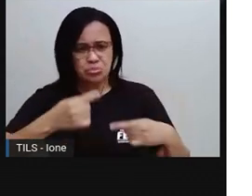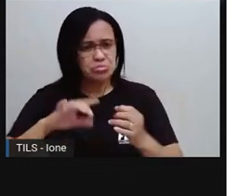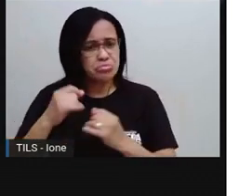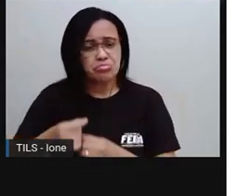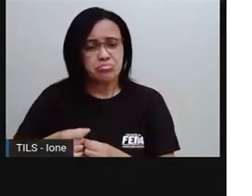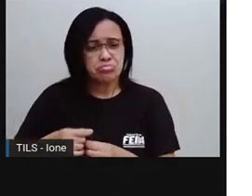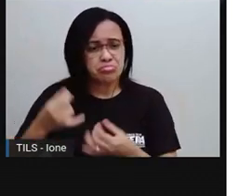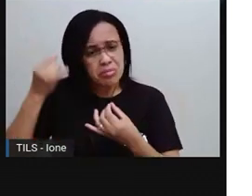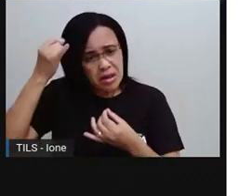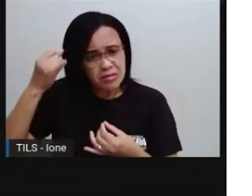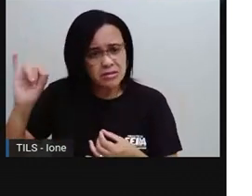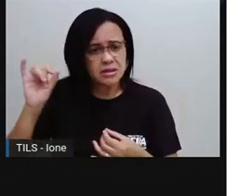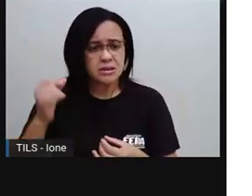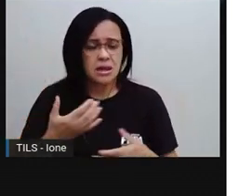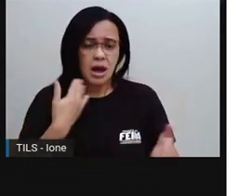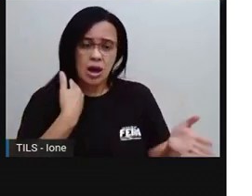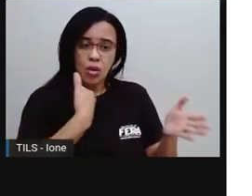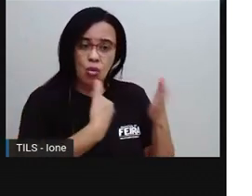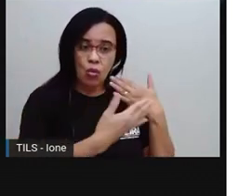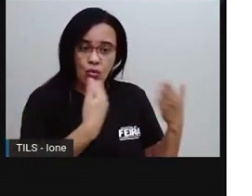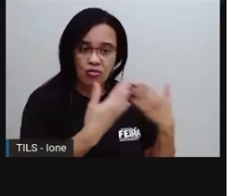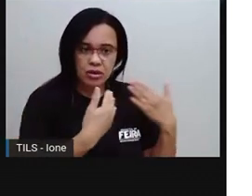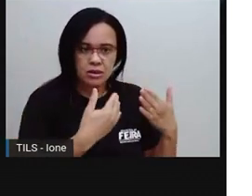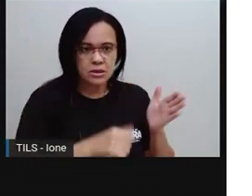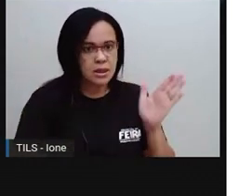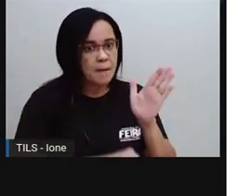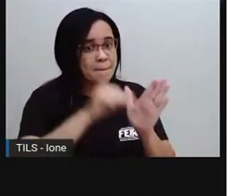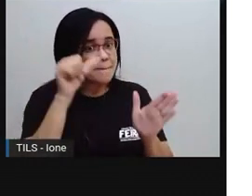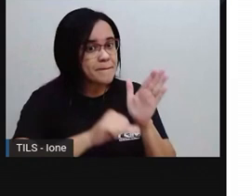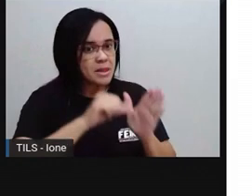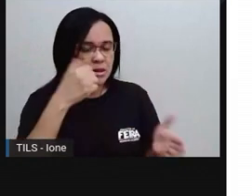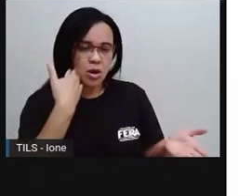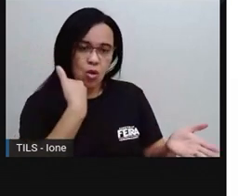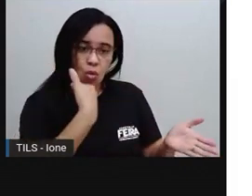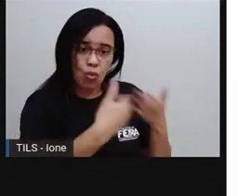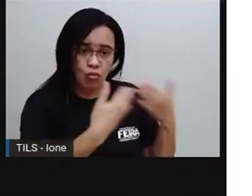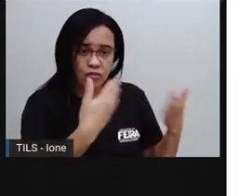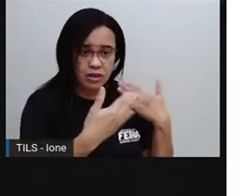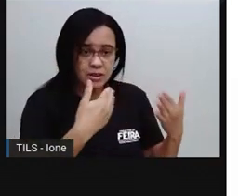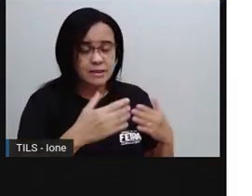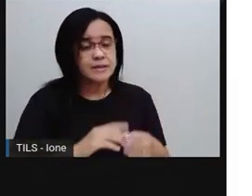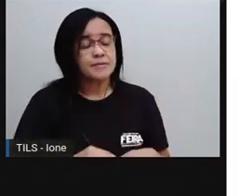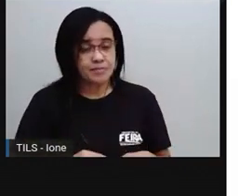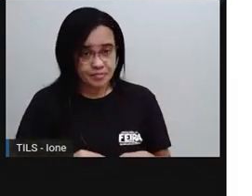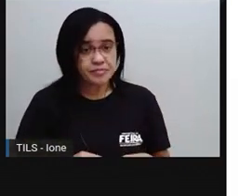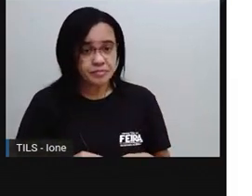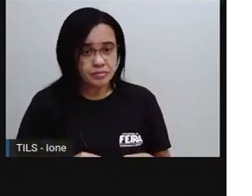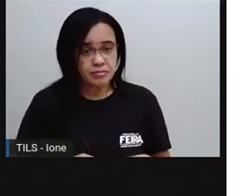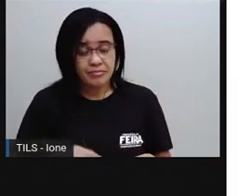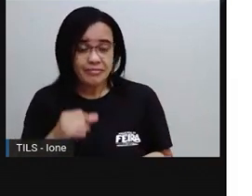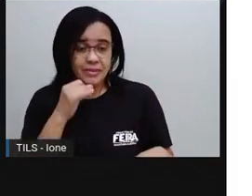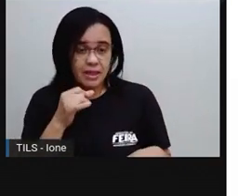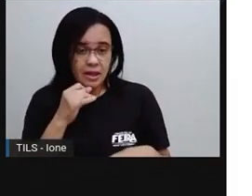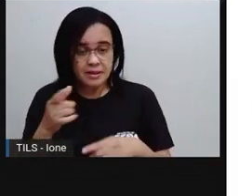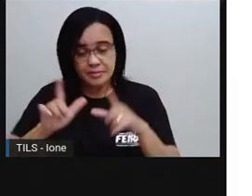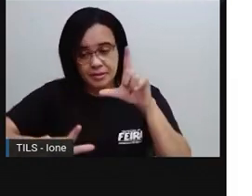A conversa é o primeiro passo. Começar, ó, eu queria assistir o desenho agora. Então, vamos fazer o seguinte? Você assiste agora e depois